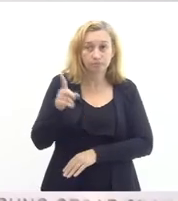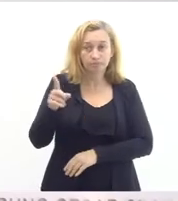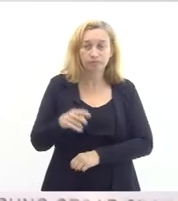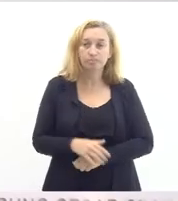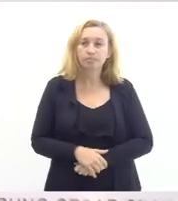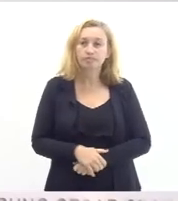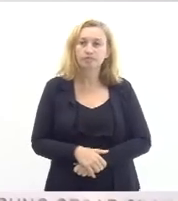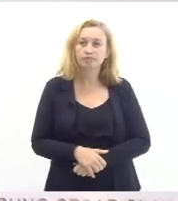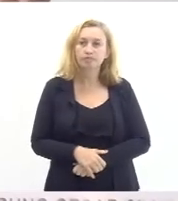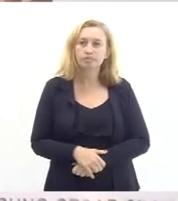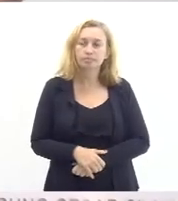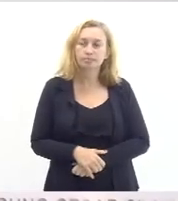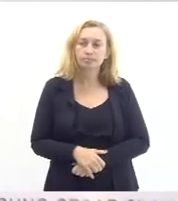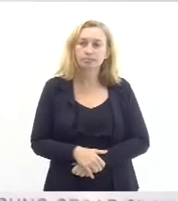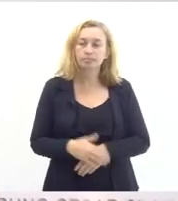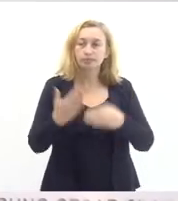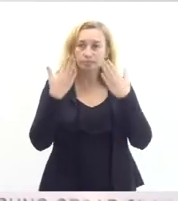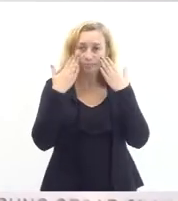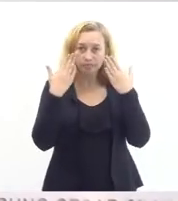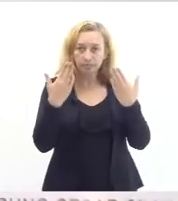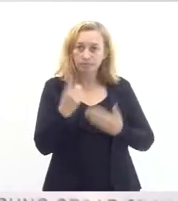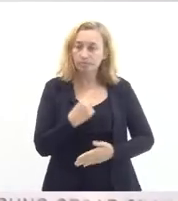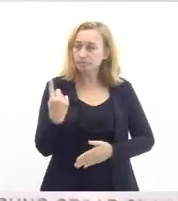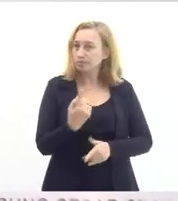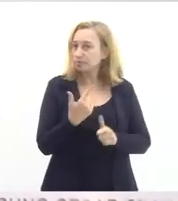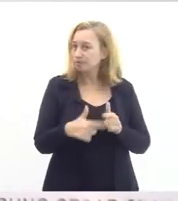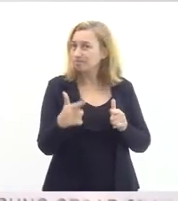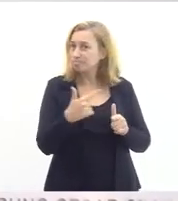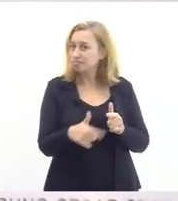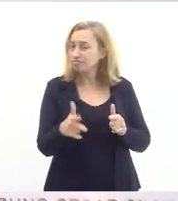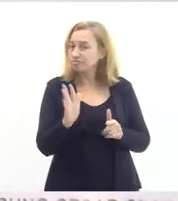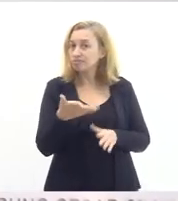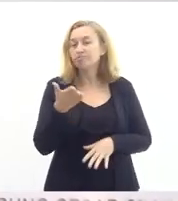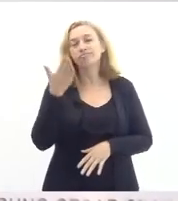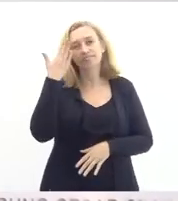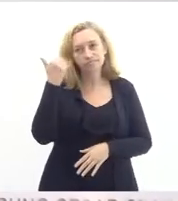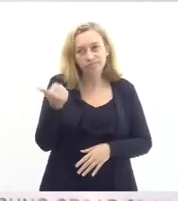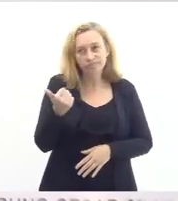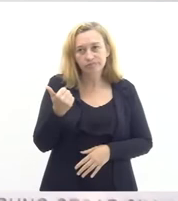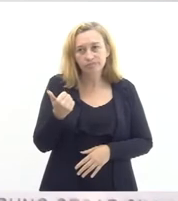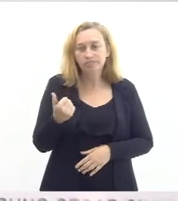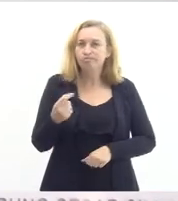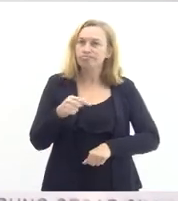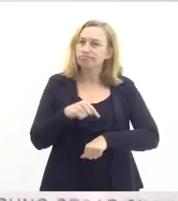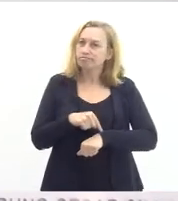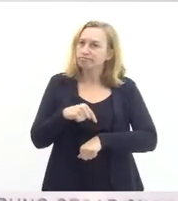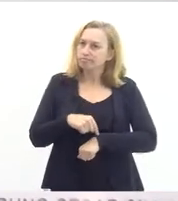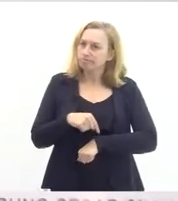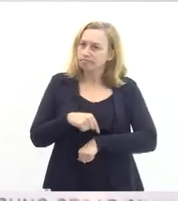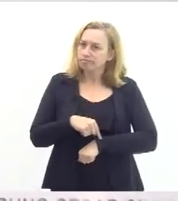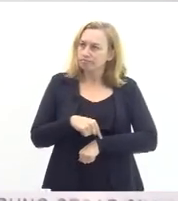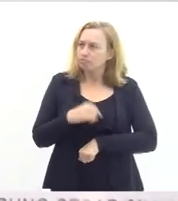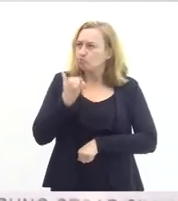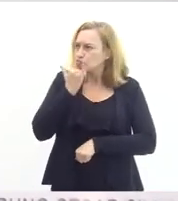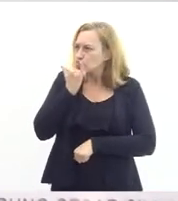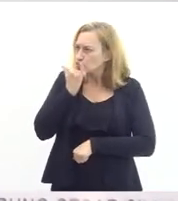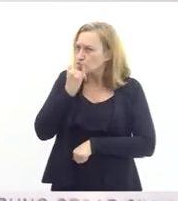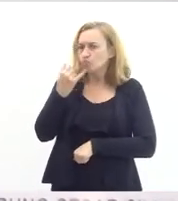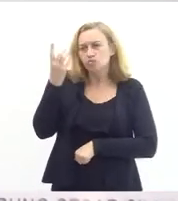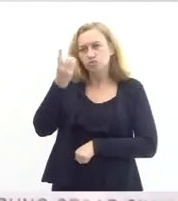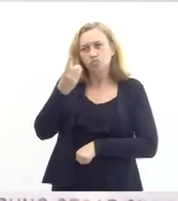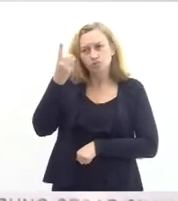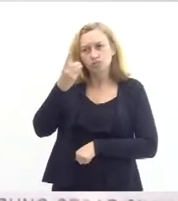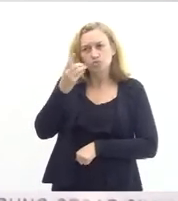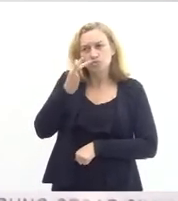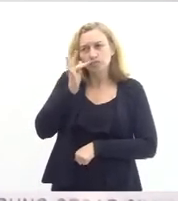e foi nos apresentado esse problema que a gente já sabia concluindo e naquele momento você desculpa deputado